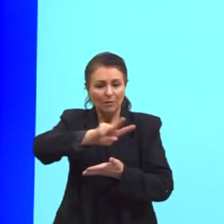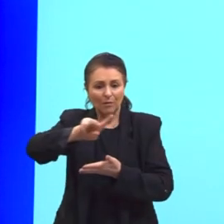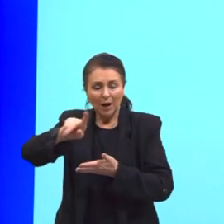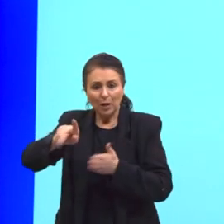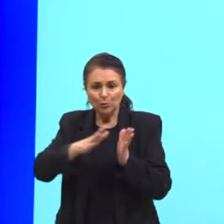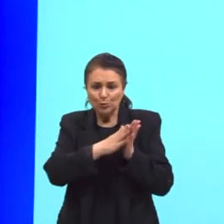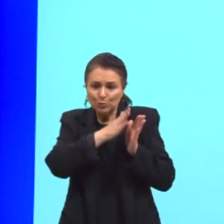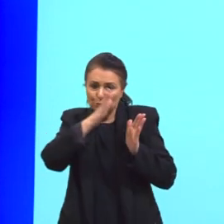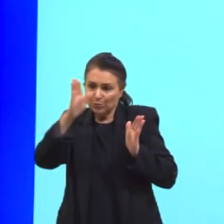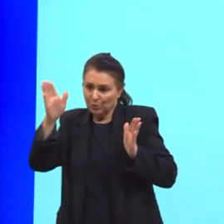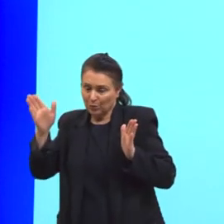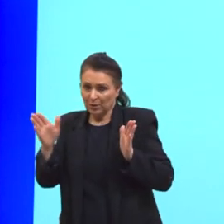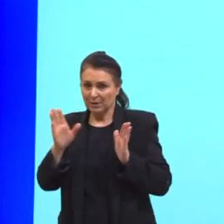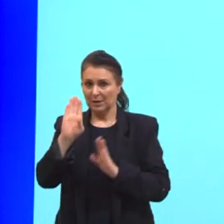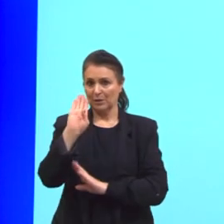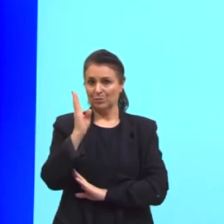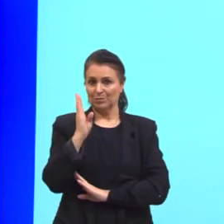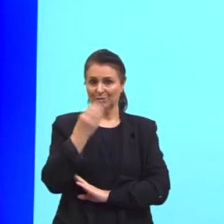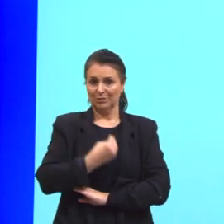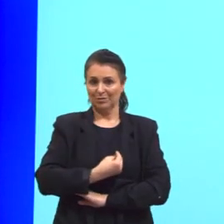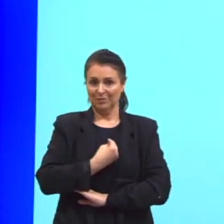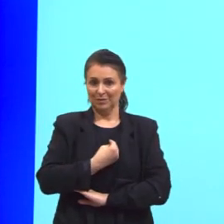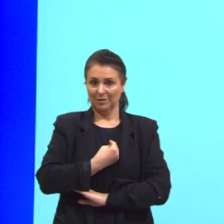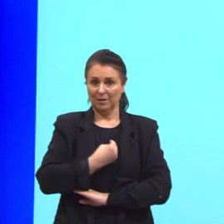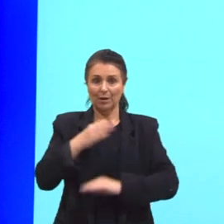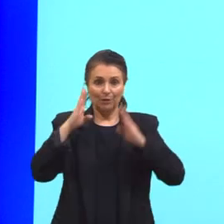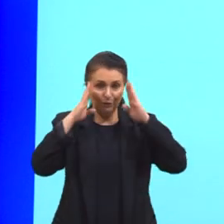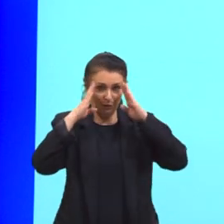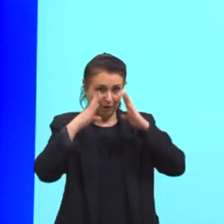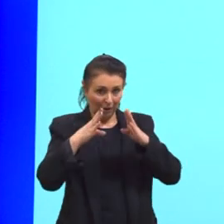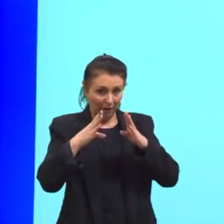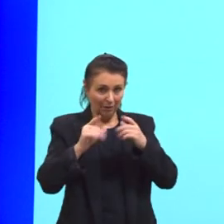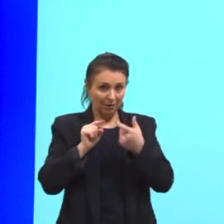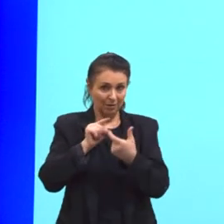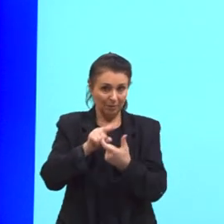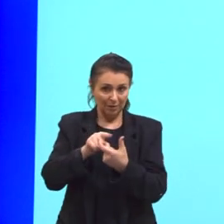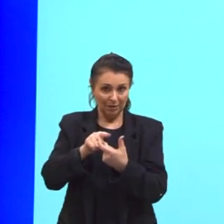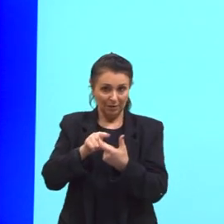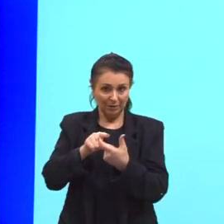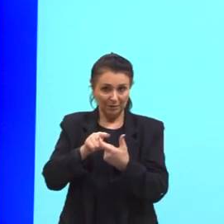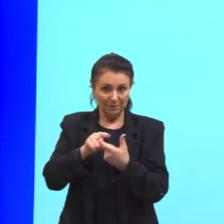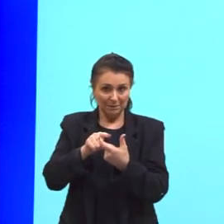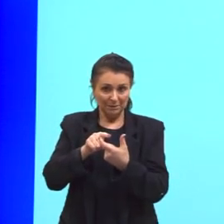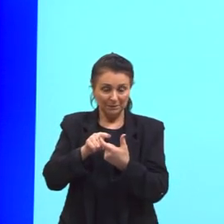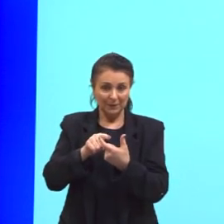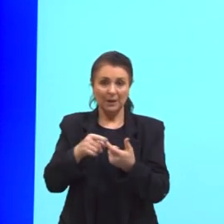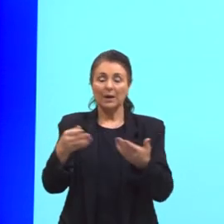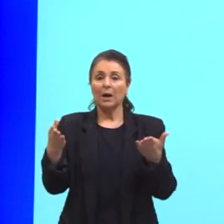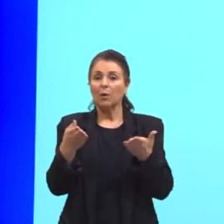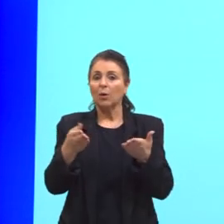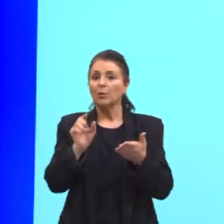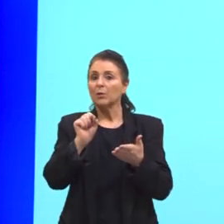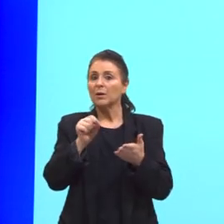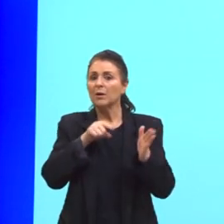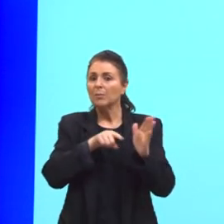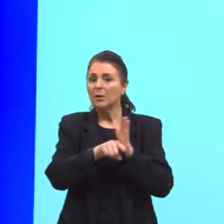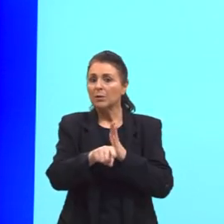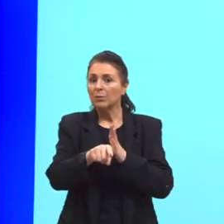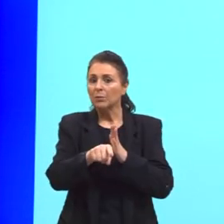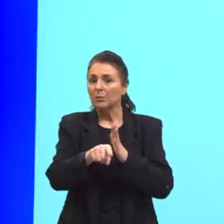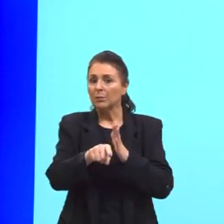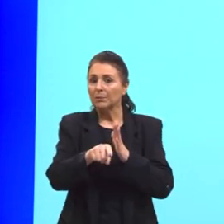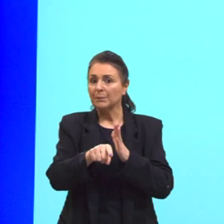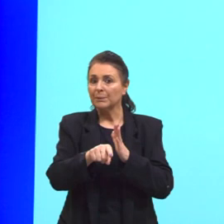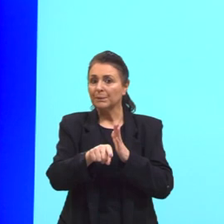Certo? Até aí? Focaram na palavra-chave? Então, vamos ver agora o que está pedindo. A questão.